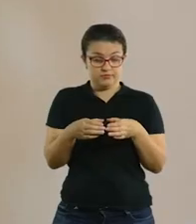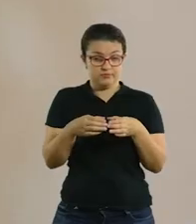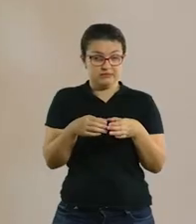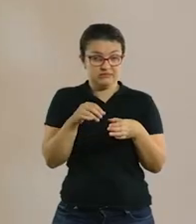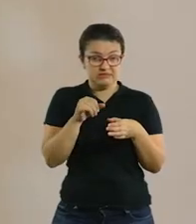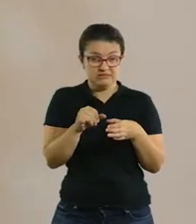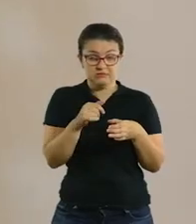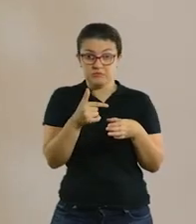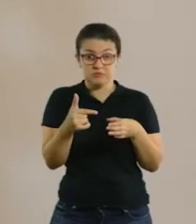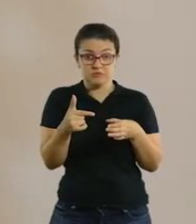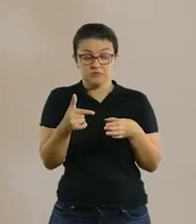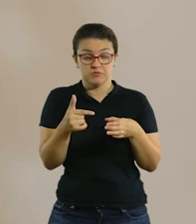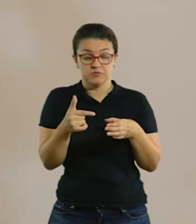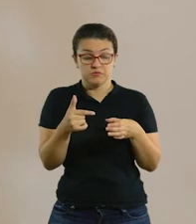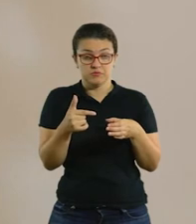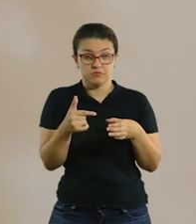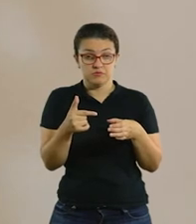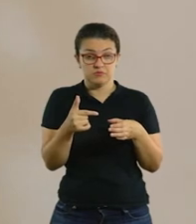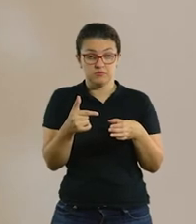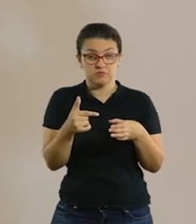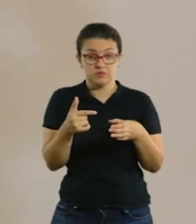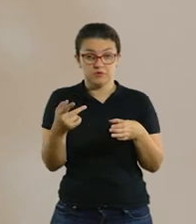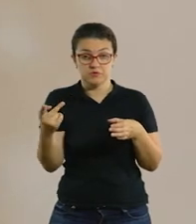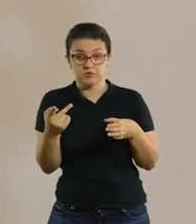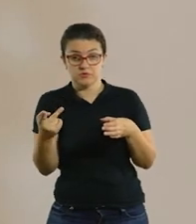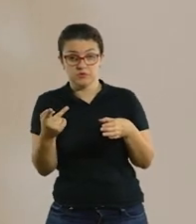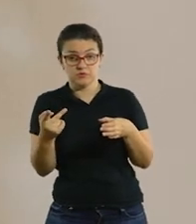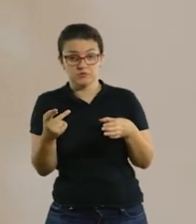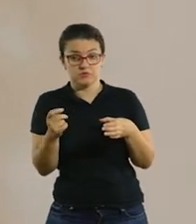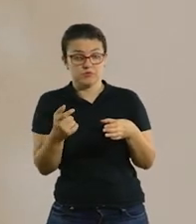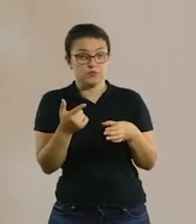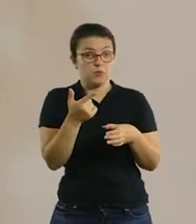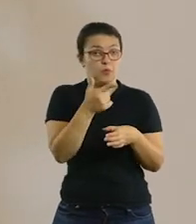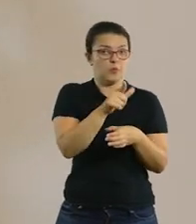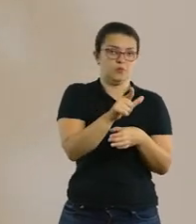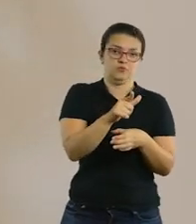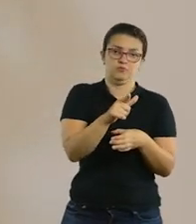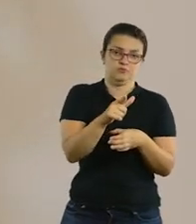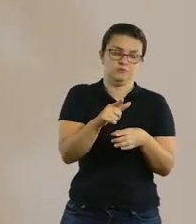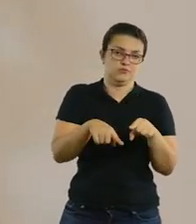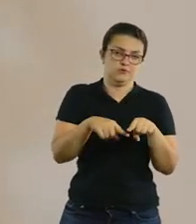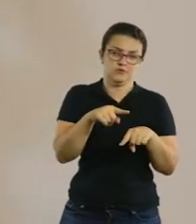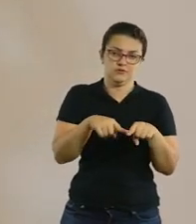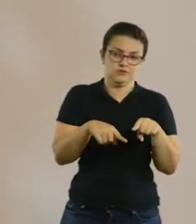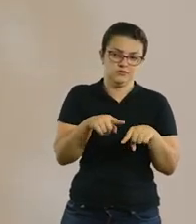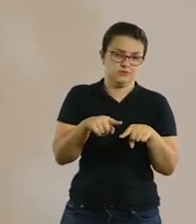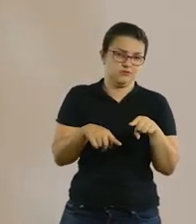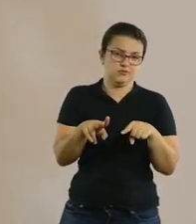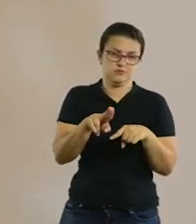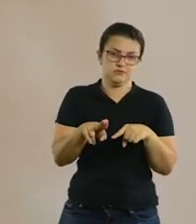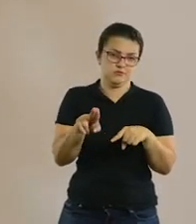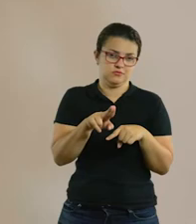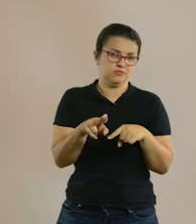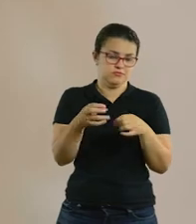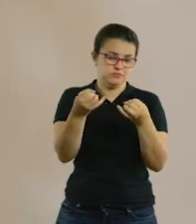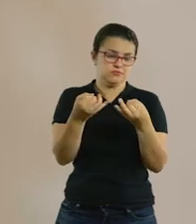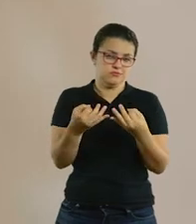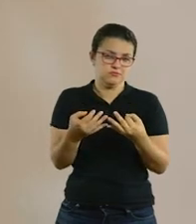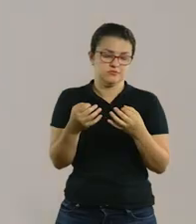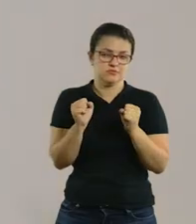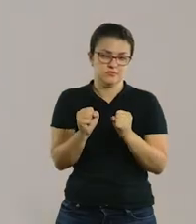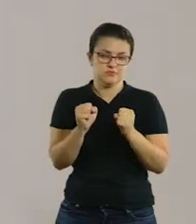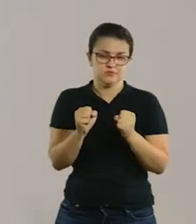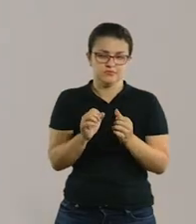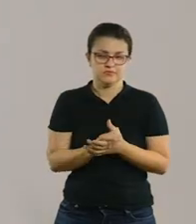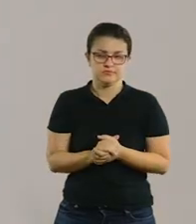bom? Se você não possuir dois pratinhos, pode usar um pratinho ou outro material alternativo, ou os materiais alternativos que eu citei